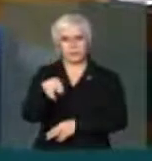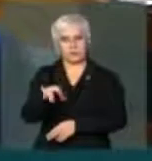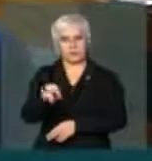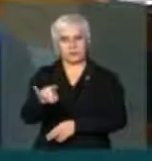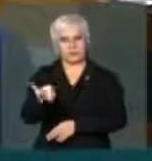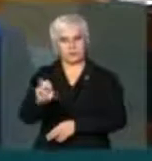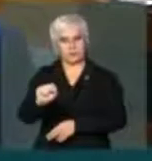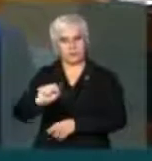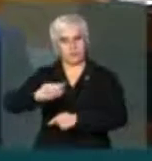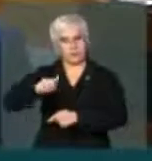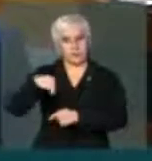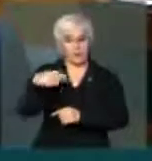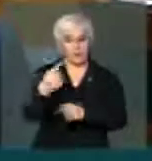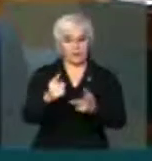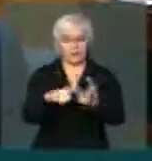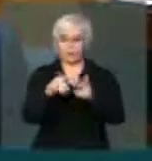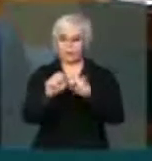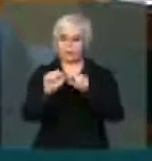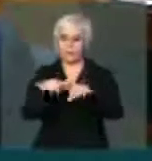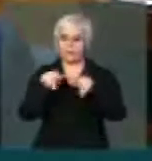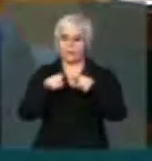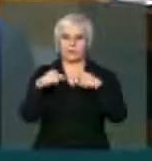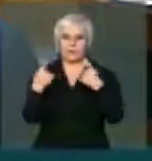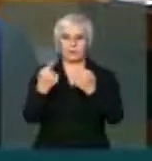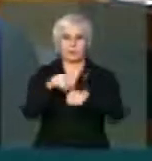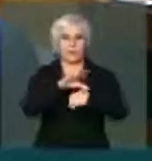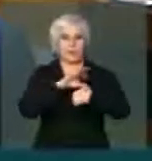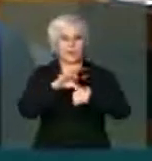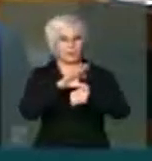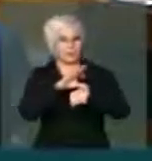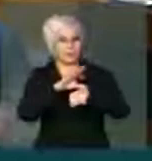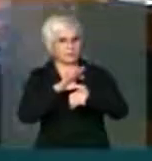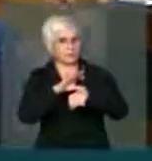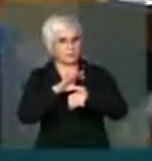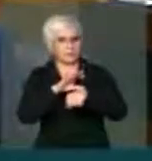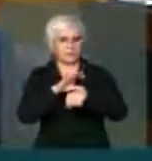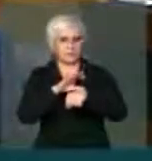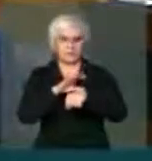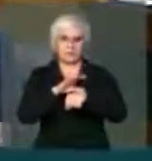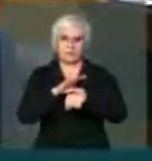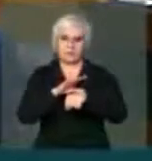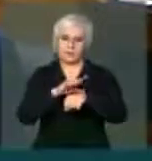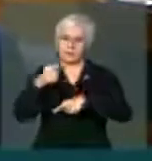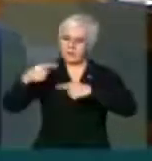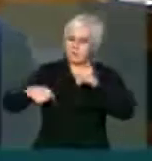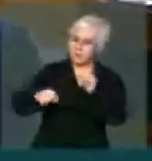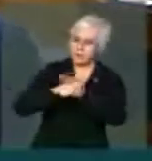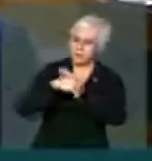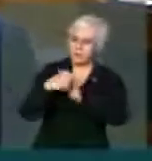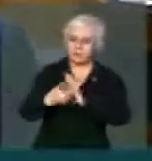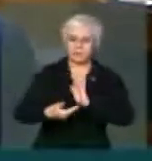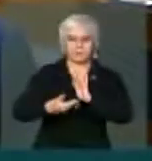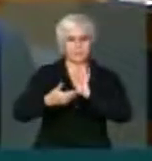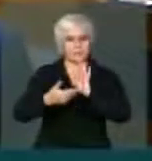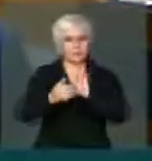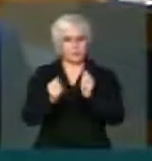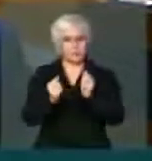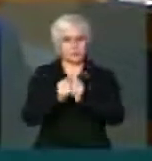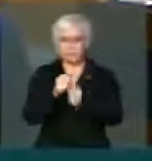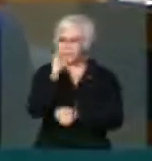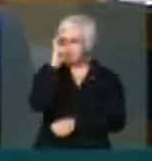mais à frente, na Assembleia Nacional Constituinte, com grandes embates nessa Casa, onde a